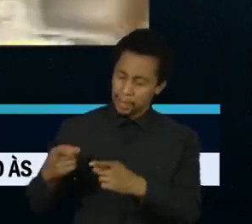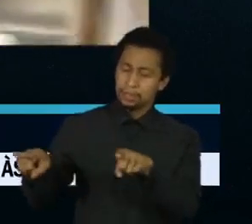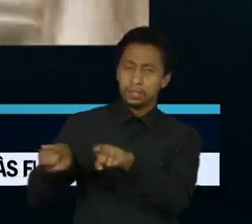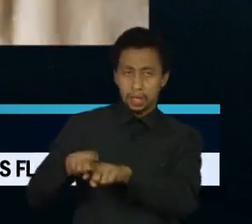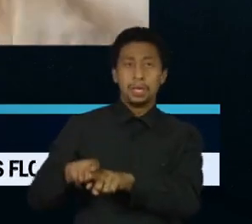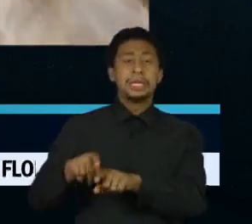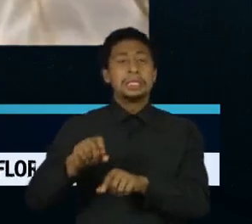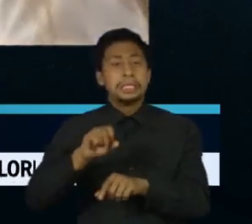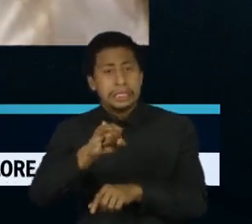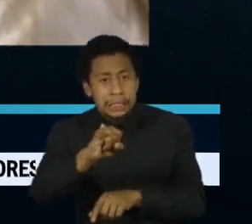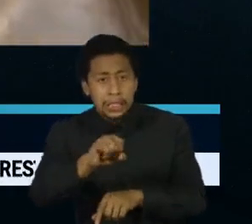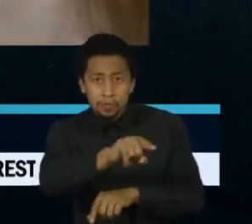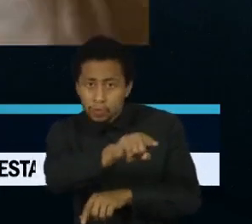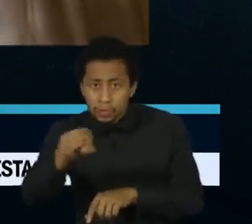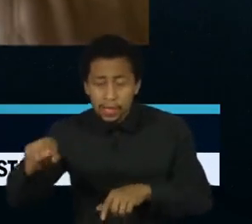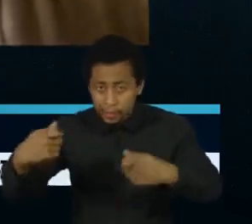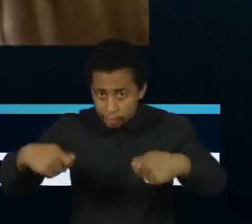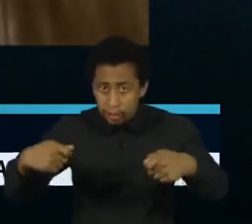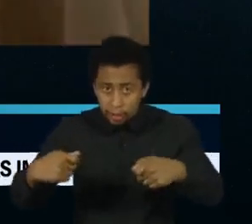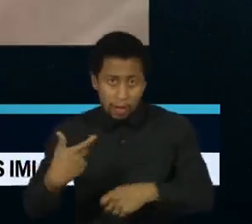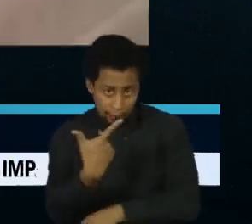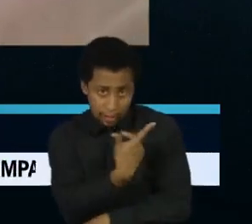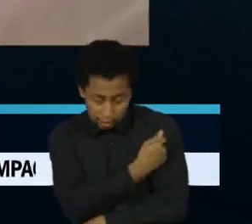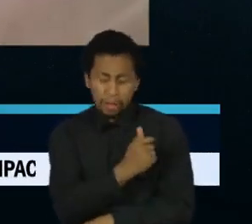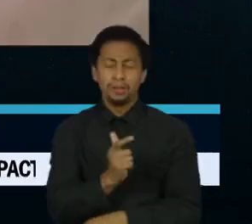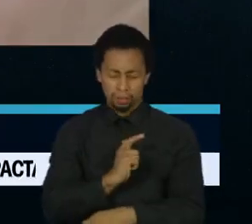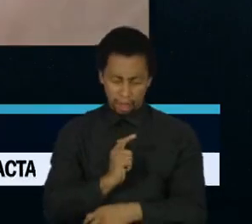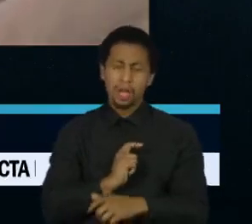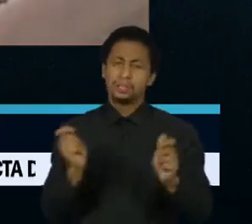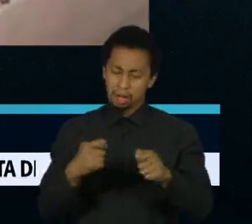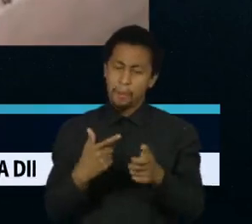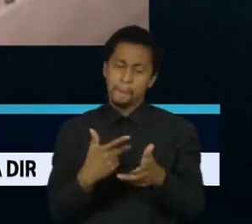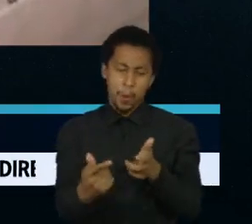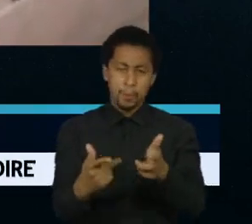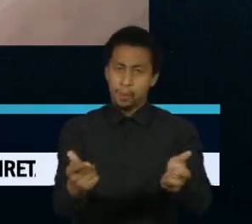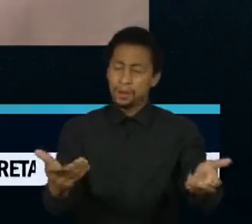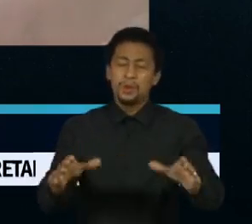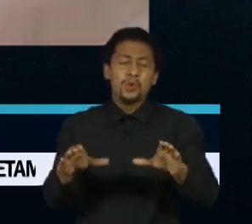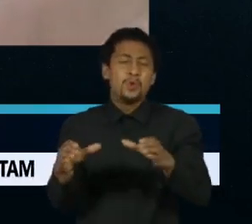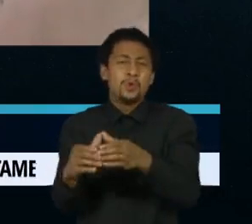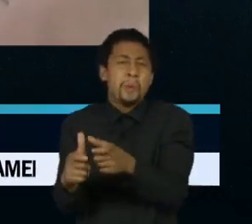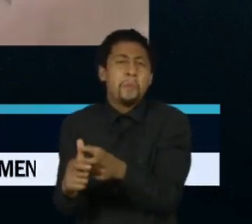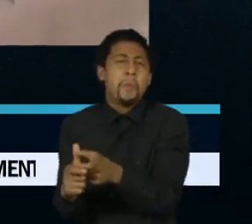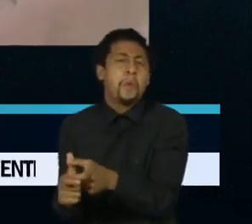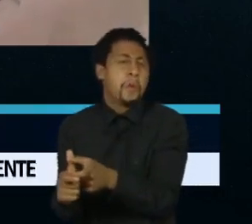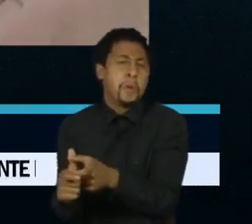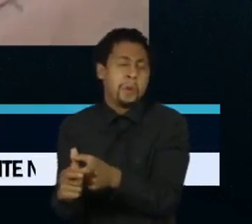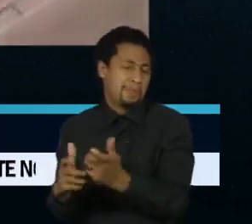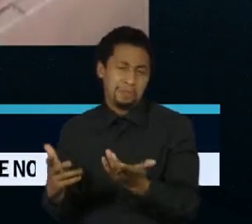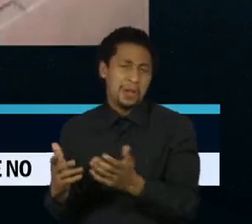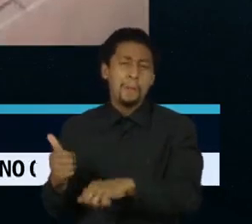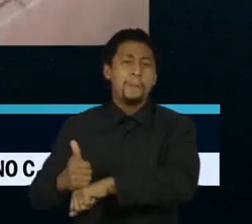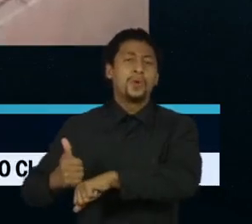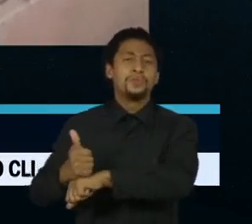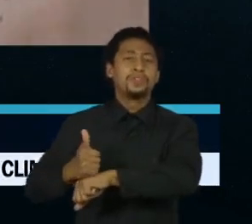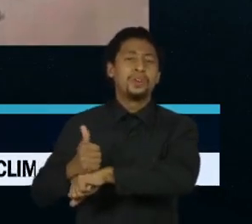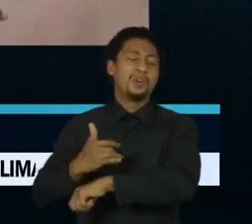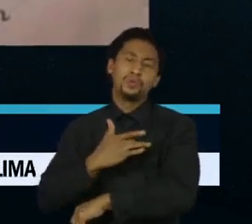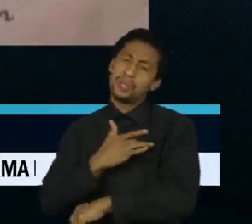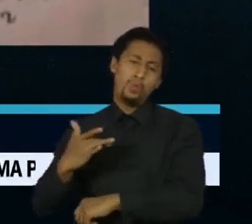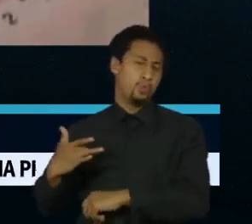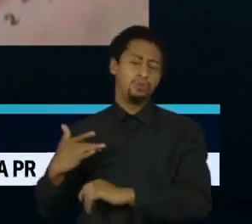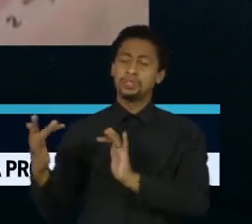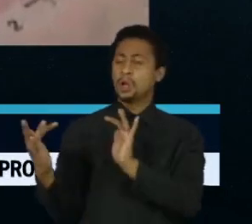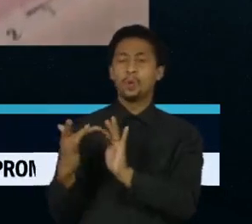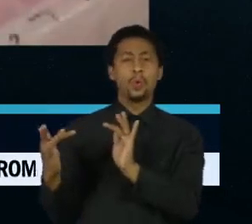no público-alvo. É um público muito restrito, pelo que nós sabemos hoje. São aqueles profissionais de saúde que ficam em contato